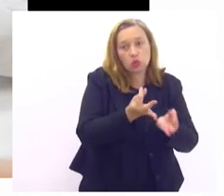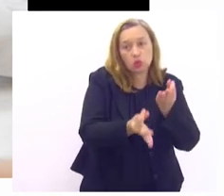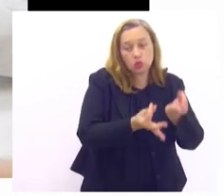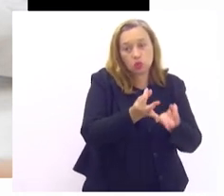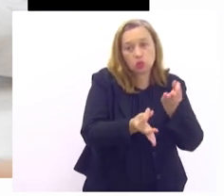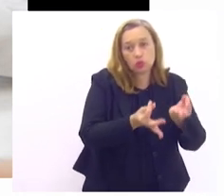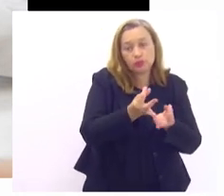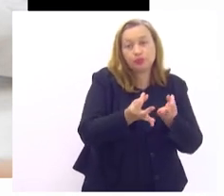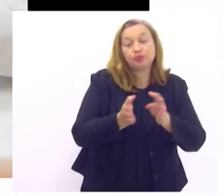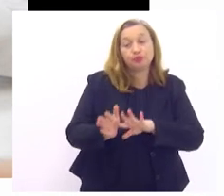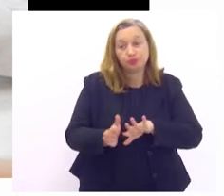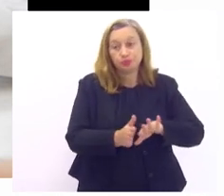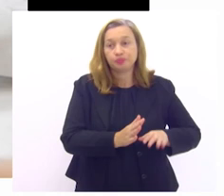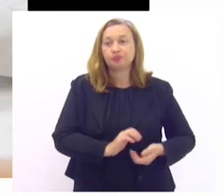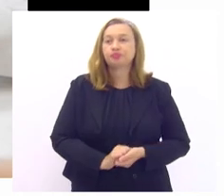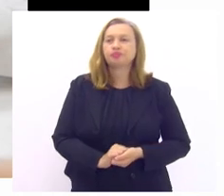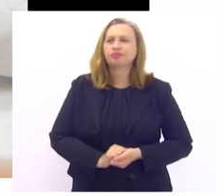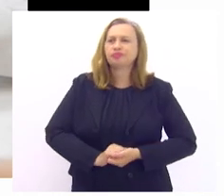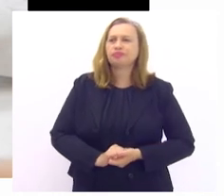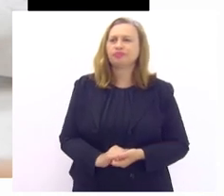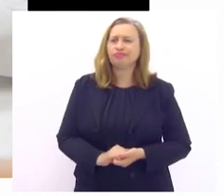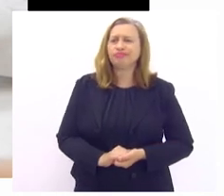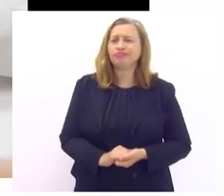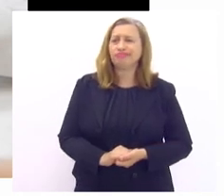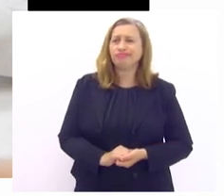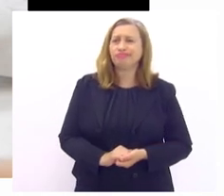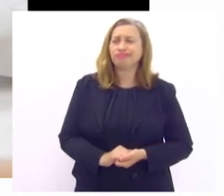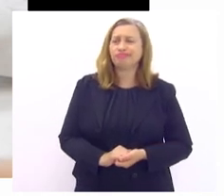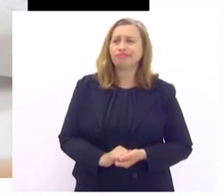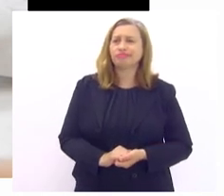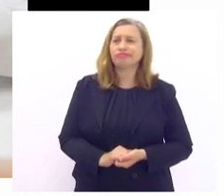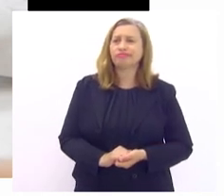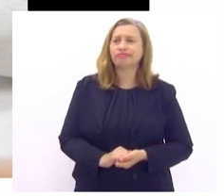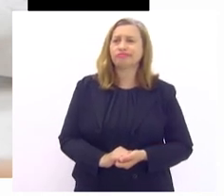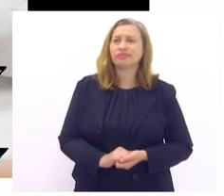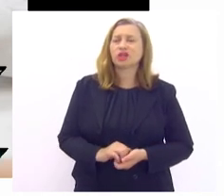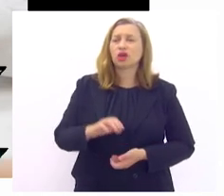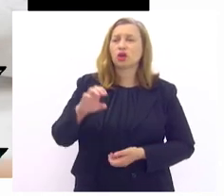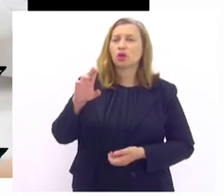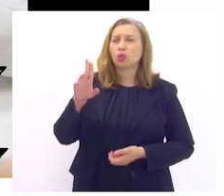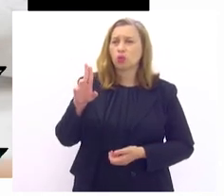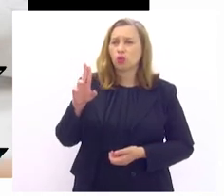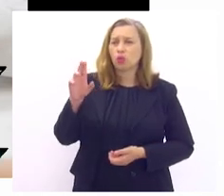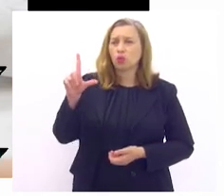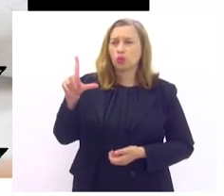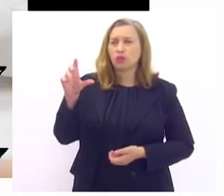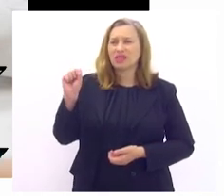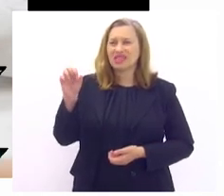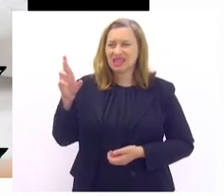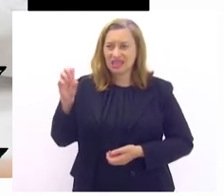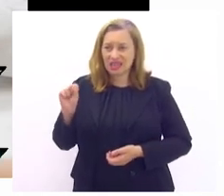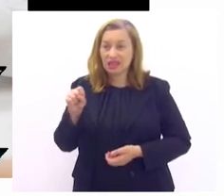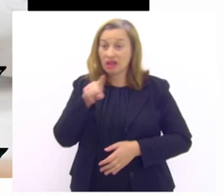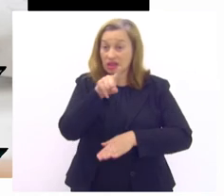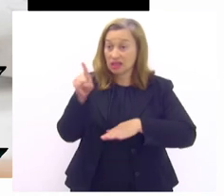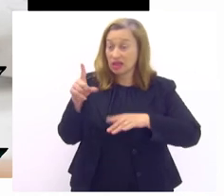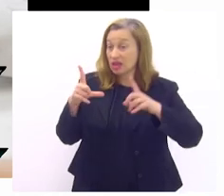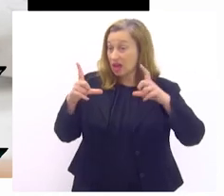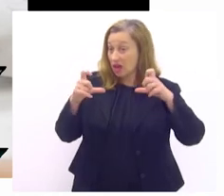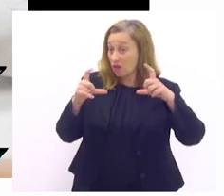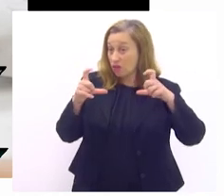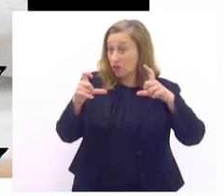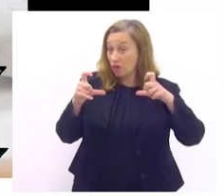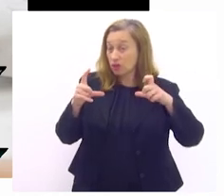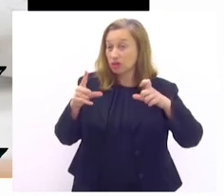resolvidas né pode passar então essa aí é a foto da paciente que a gente